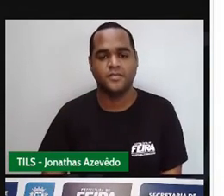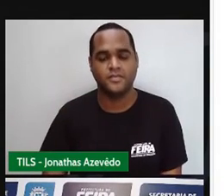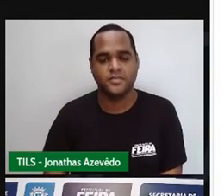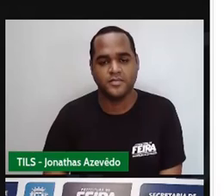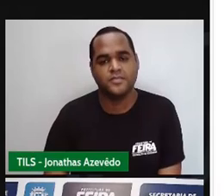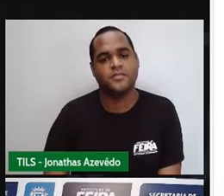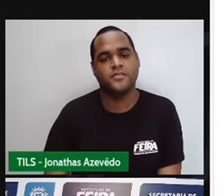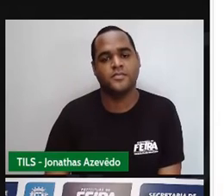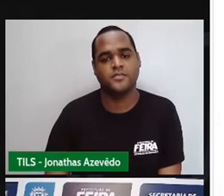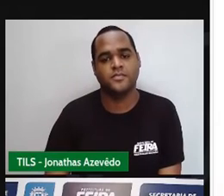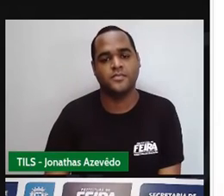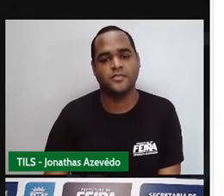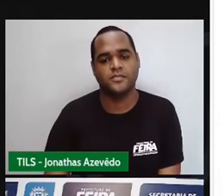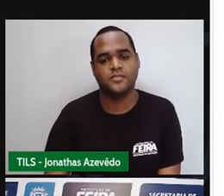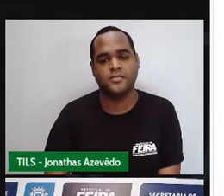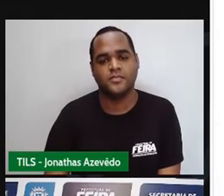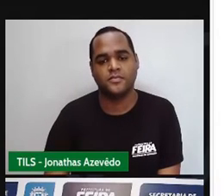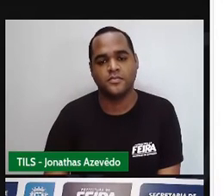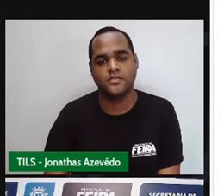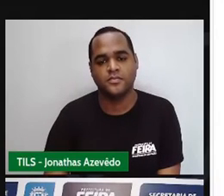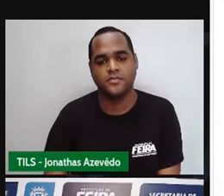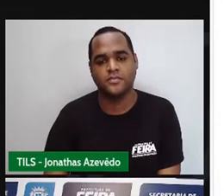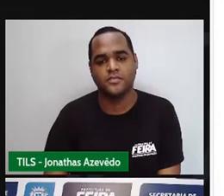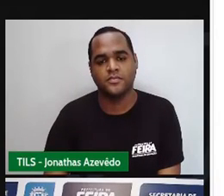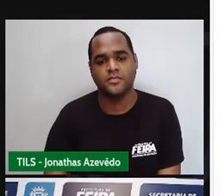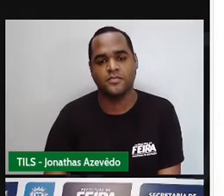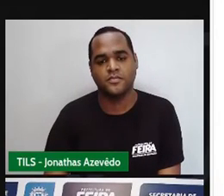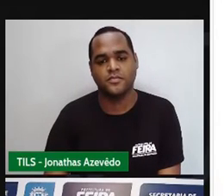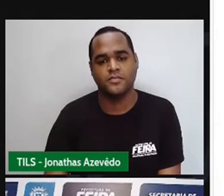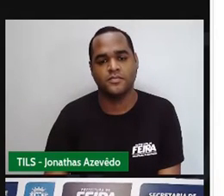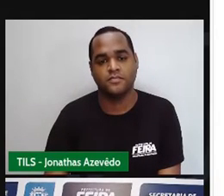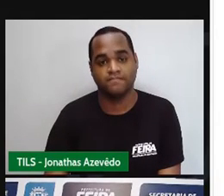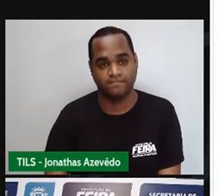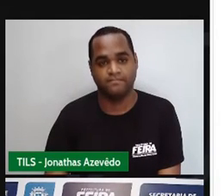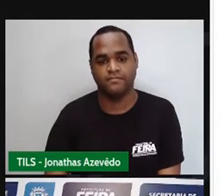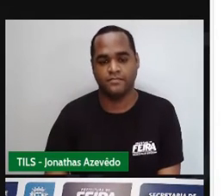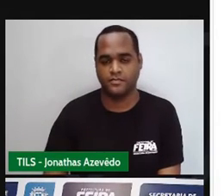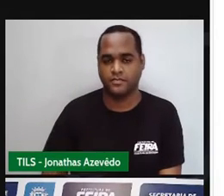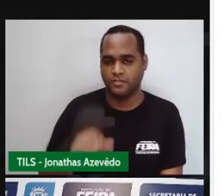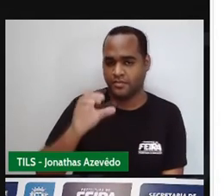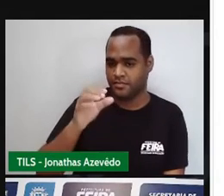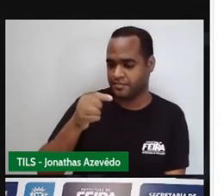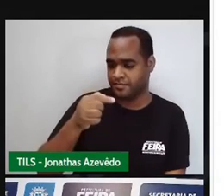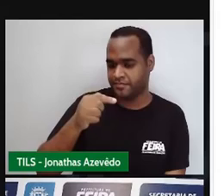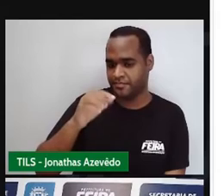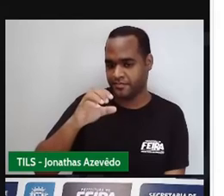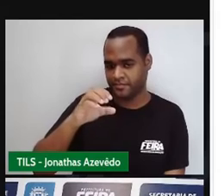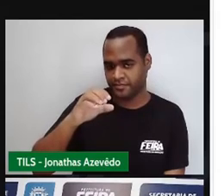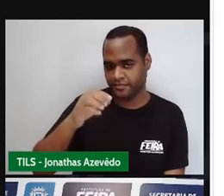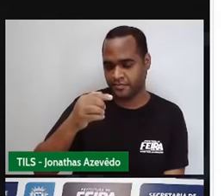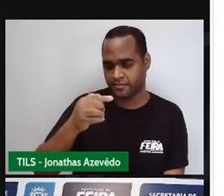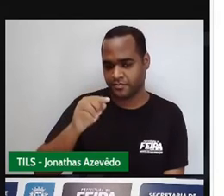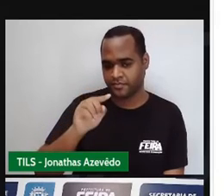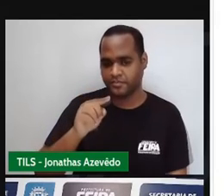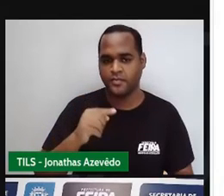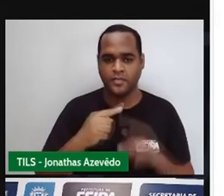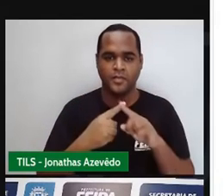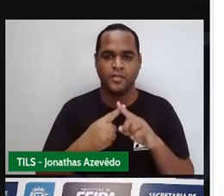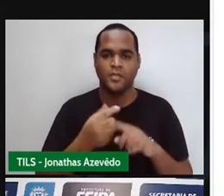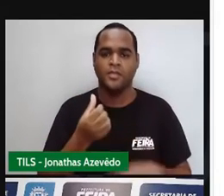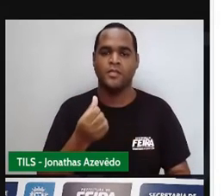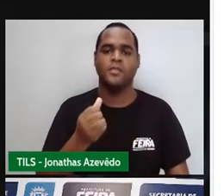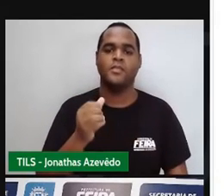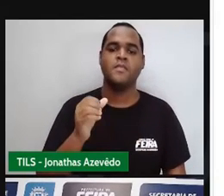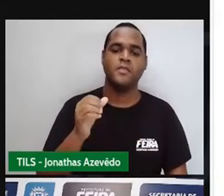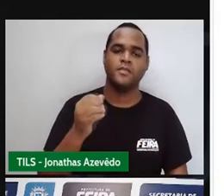esse centímetro quadrado né na verdade os 42 o centímetro quadrado